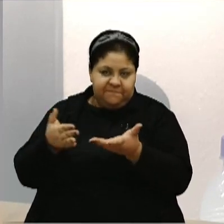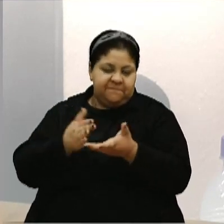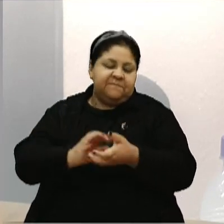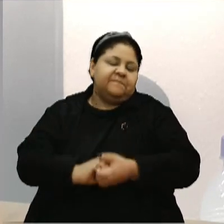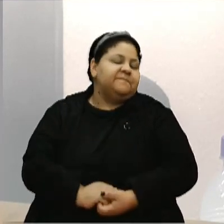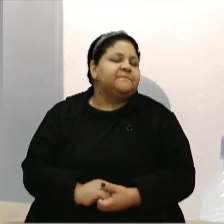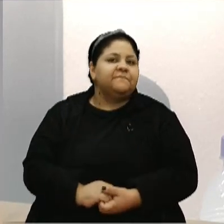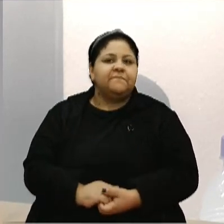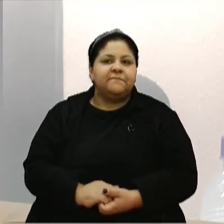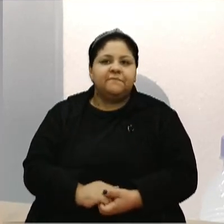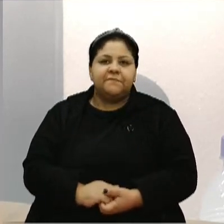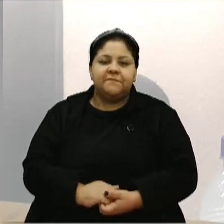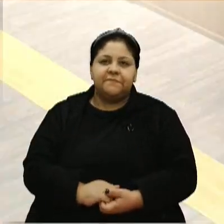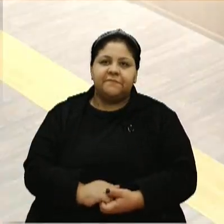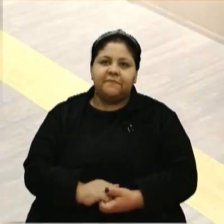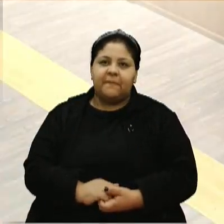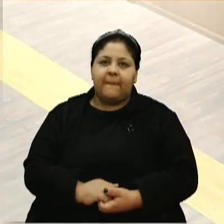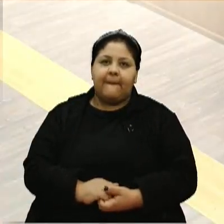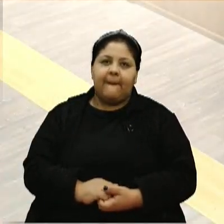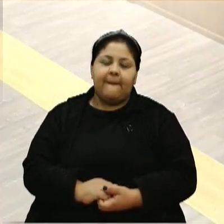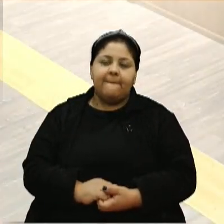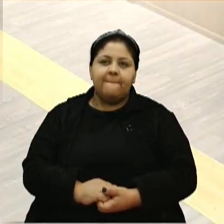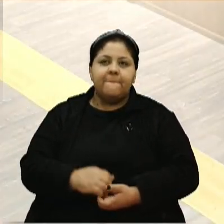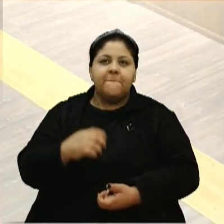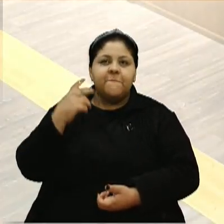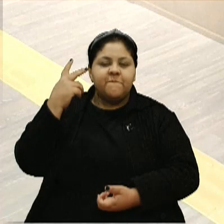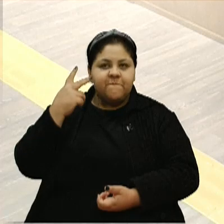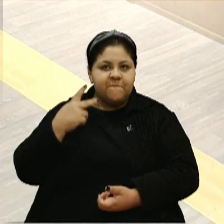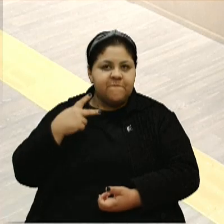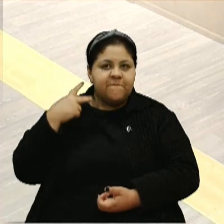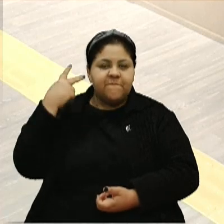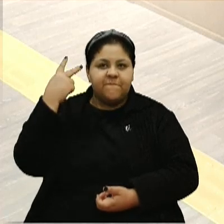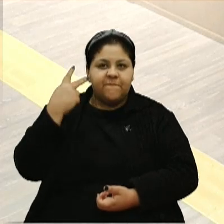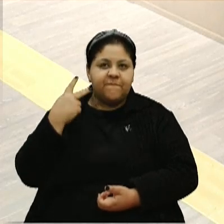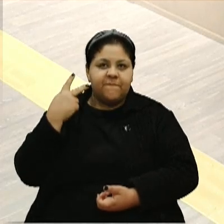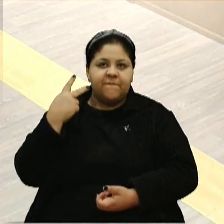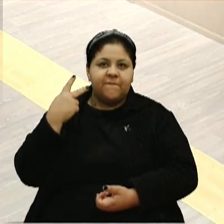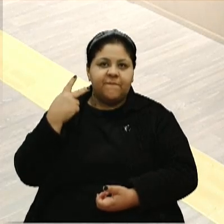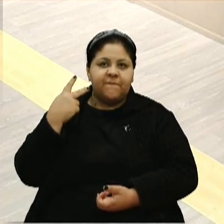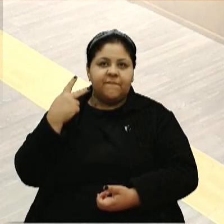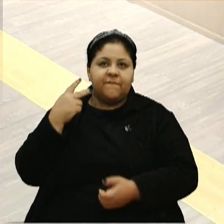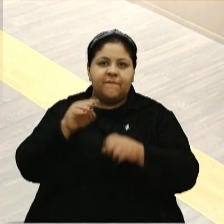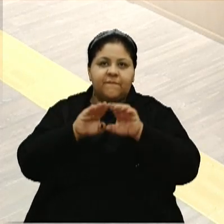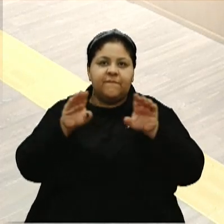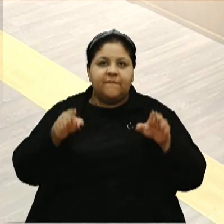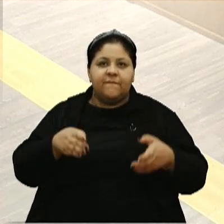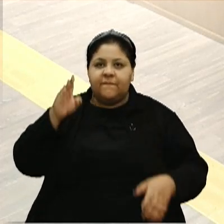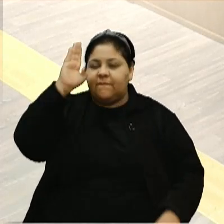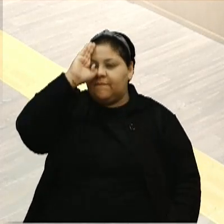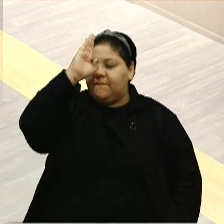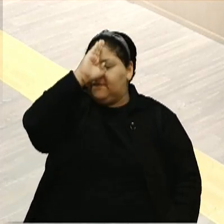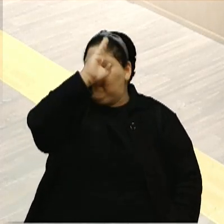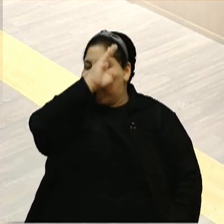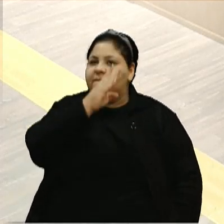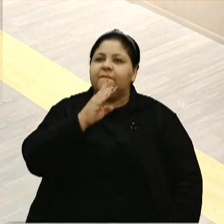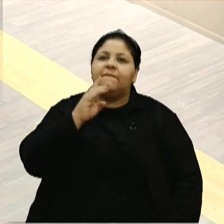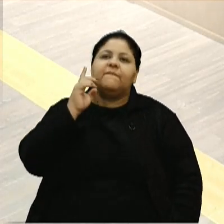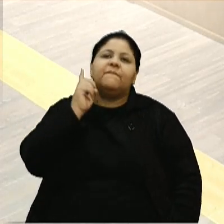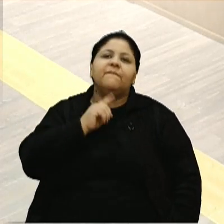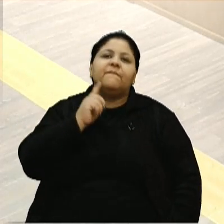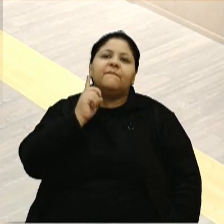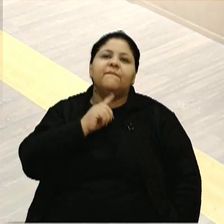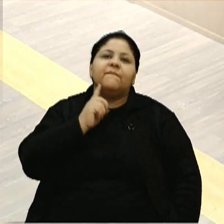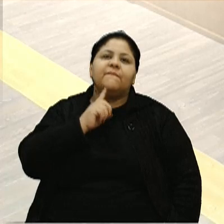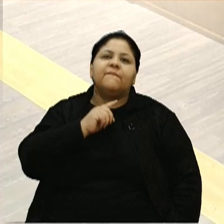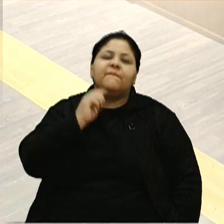no grande expediente de hoje. Pois não, senhora Marisol Santos da Silva, mesa diretor Adriano Bressan, Renato Oliveira, Felipe